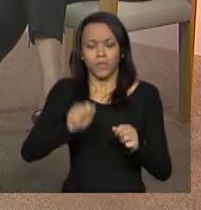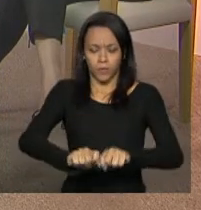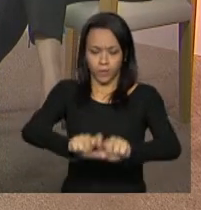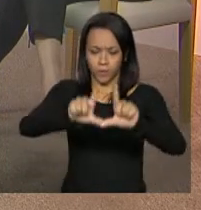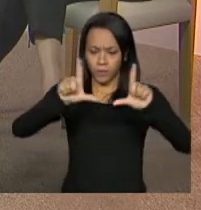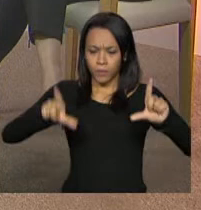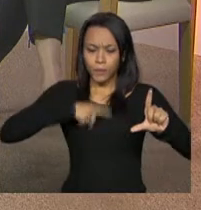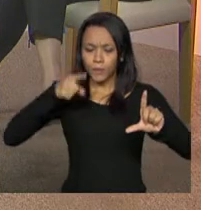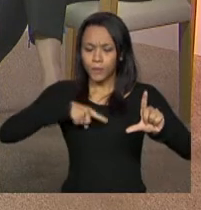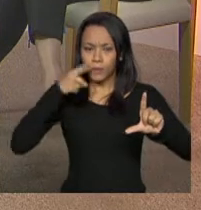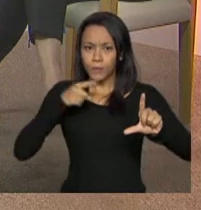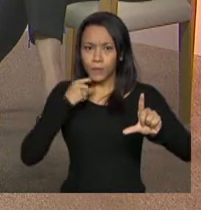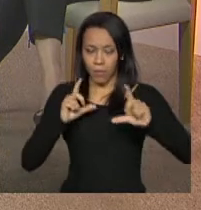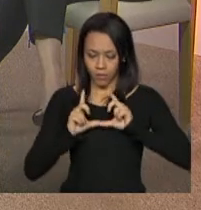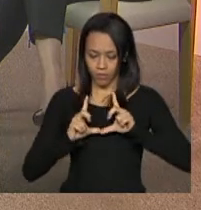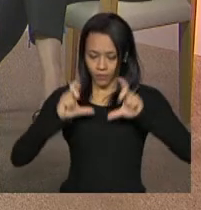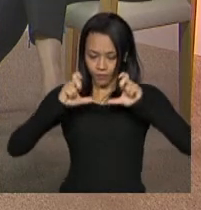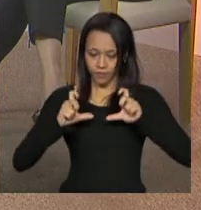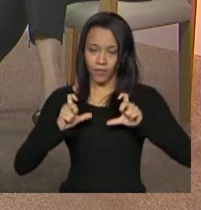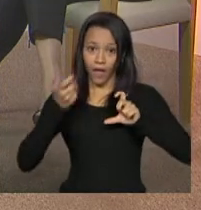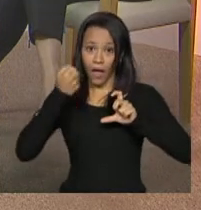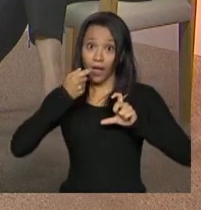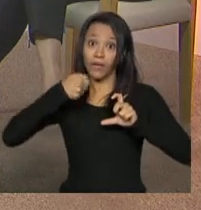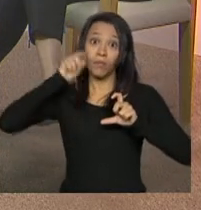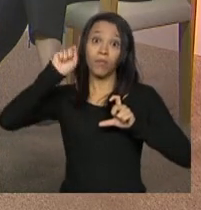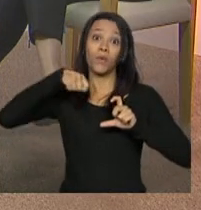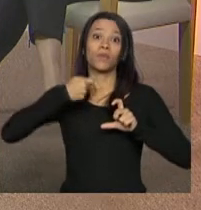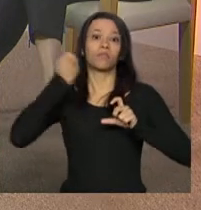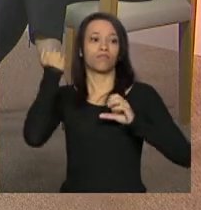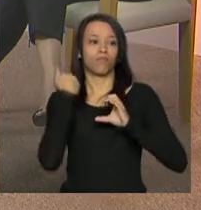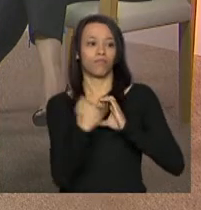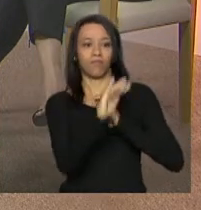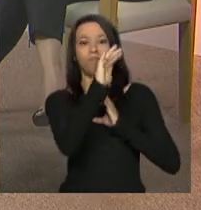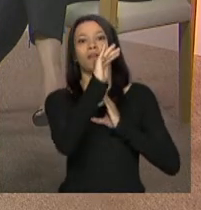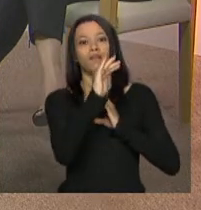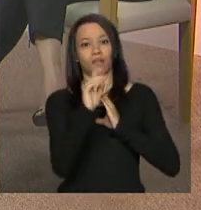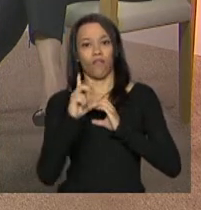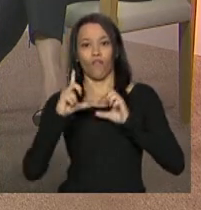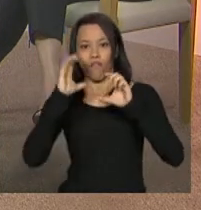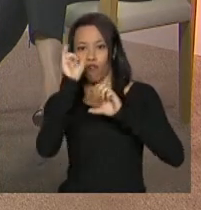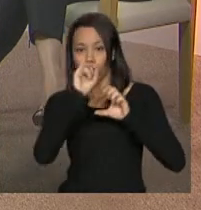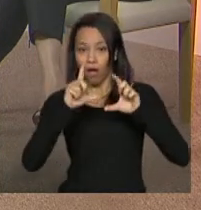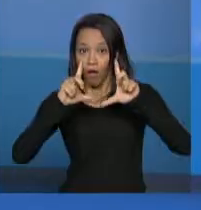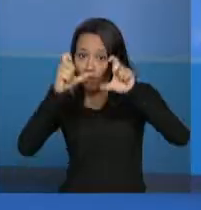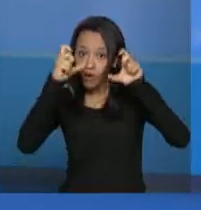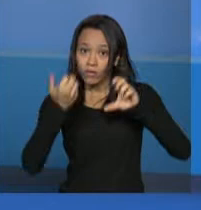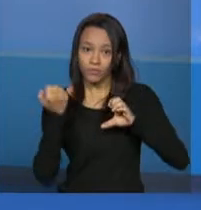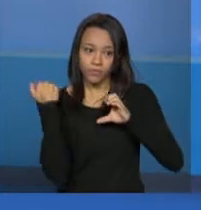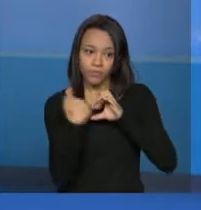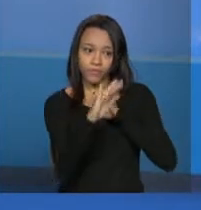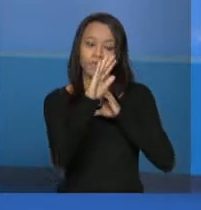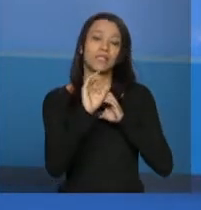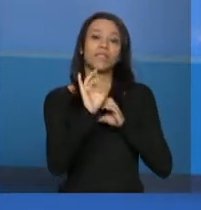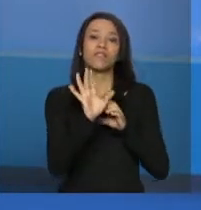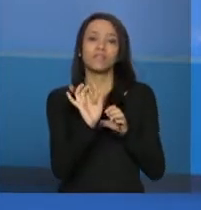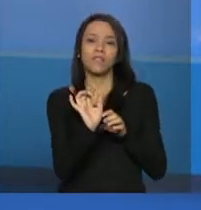nos enviar também porque aí a resposta vai ser muito mais rápida então caso você tenha apertado o botão finalizar sem a conclusão de todas as